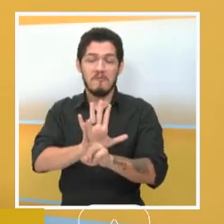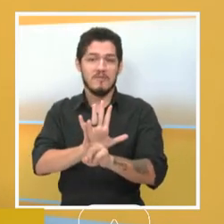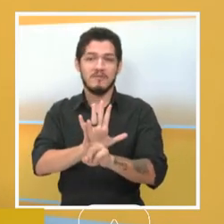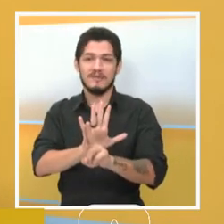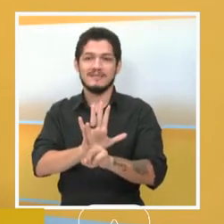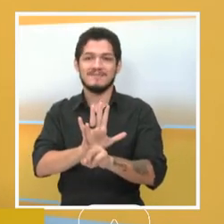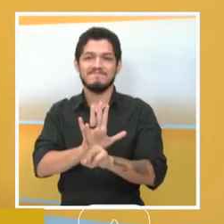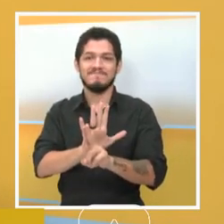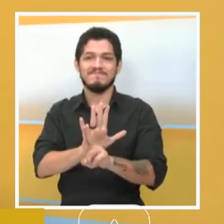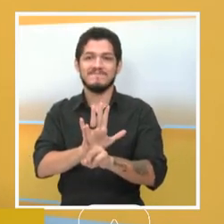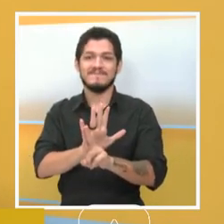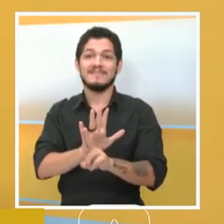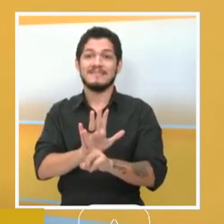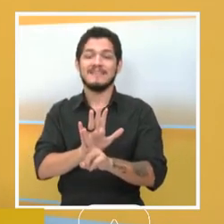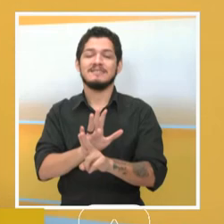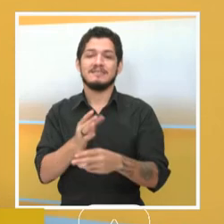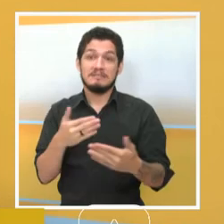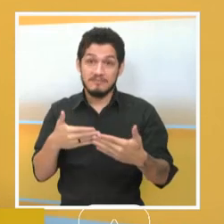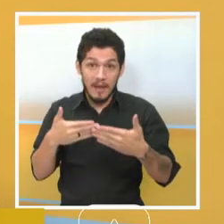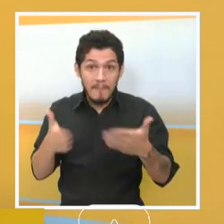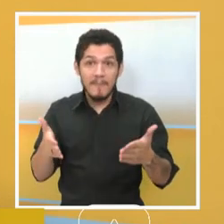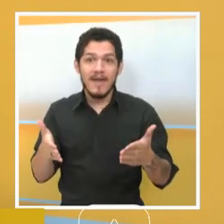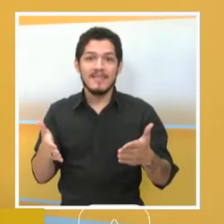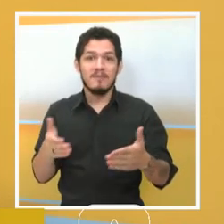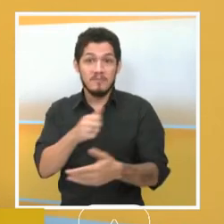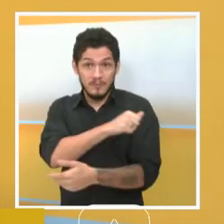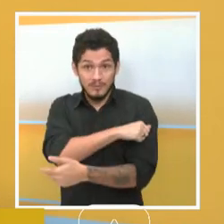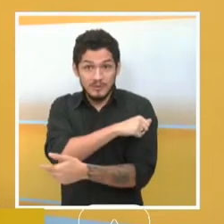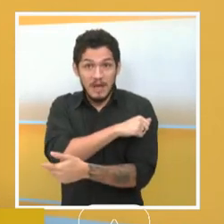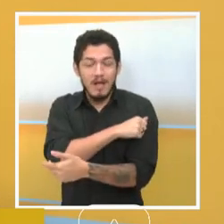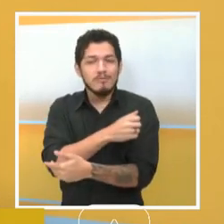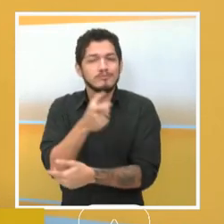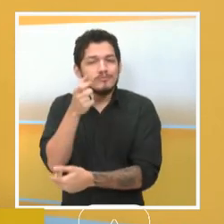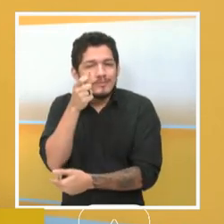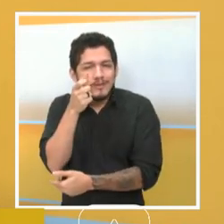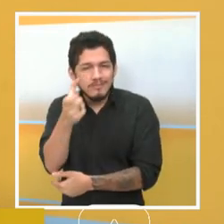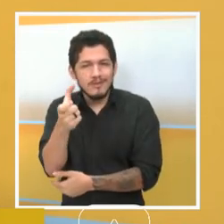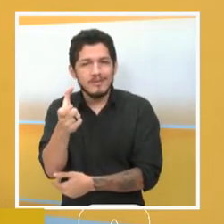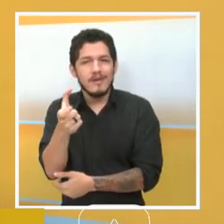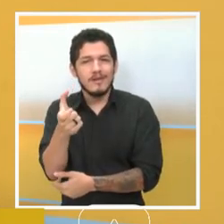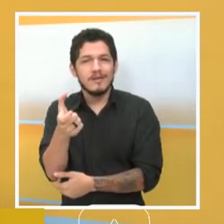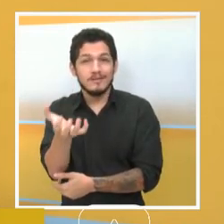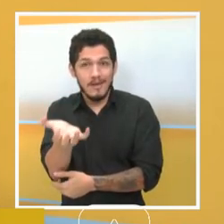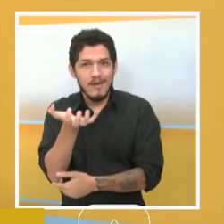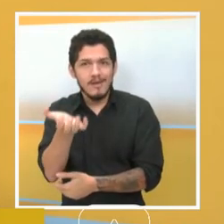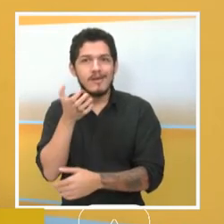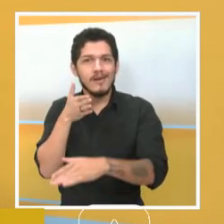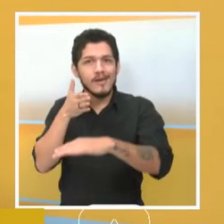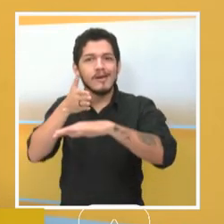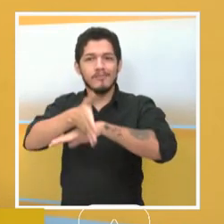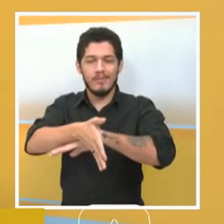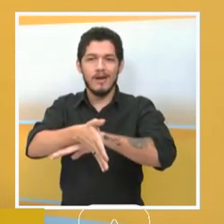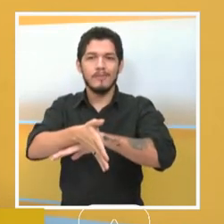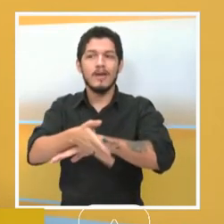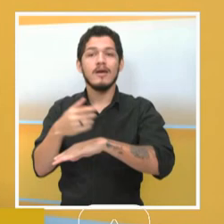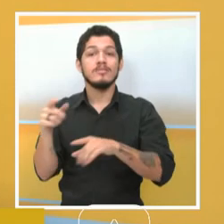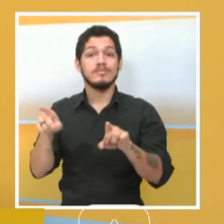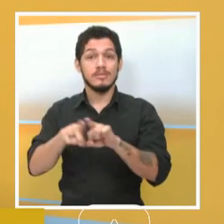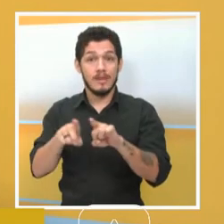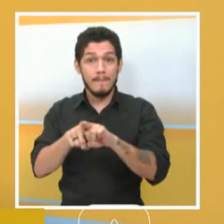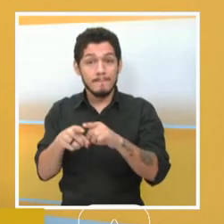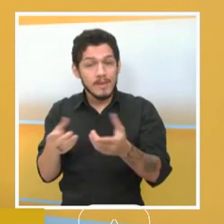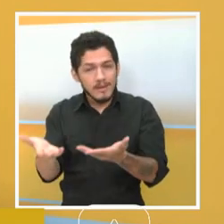para os candidatos que queiram e necessitam ingressar em um desses cursos. Convidamos